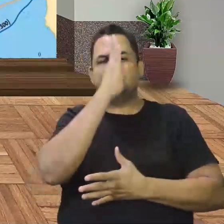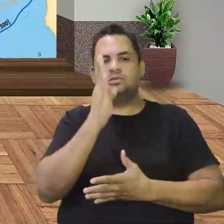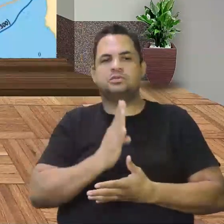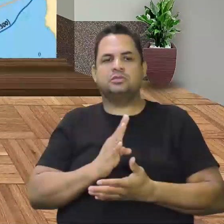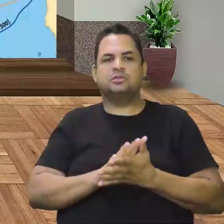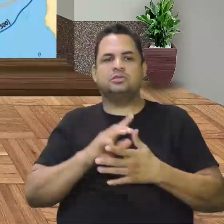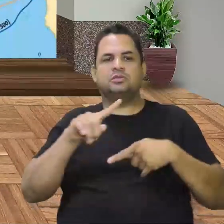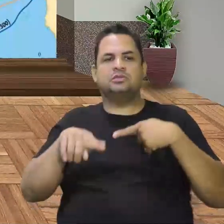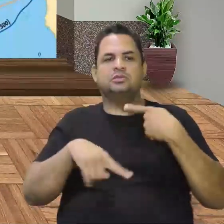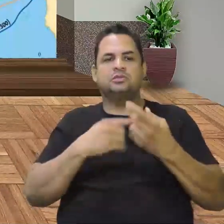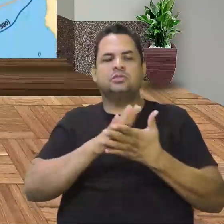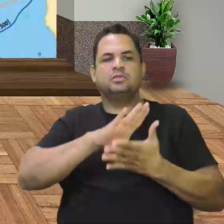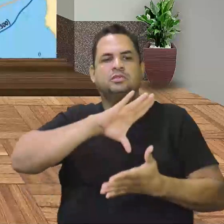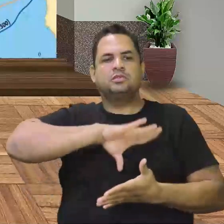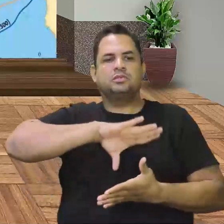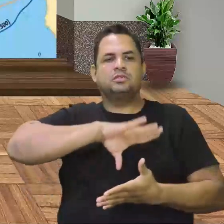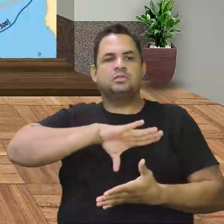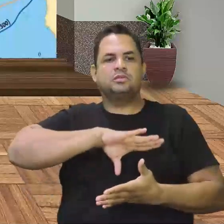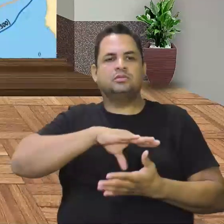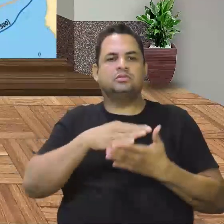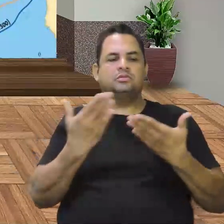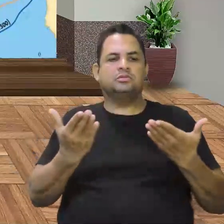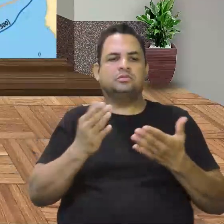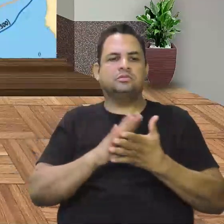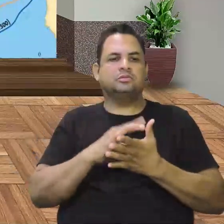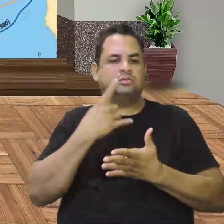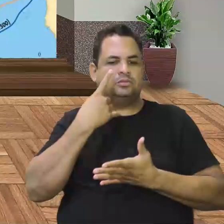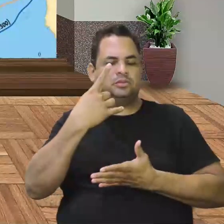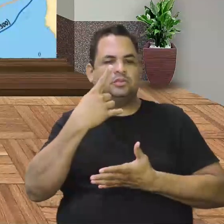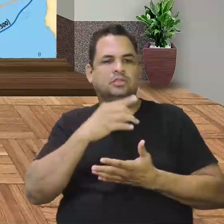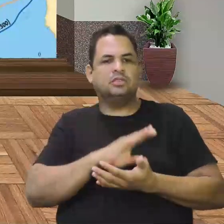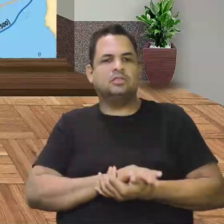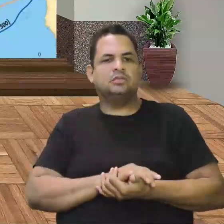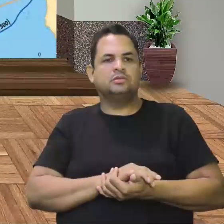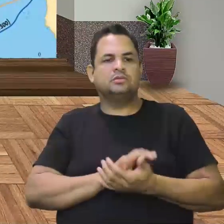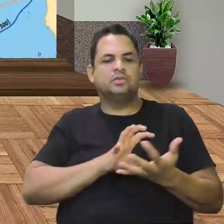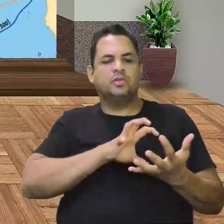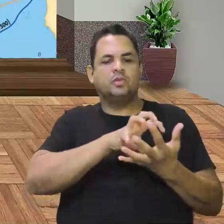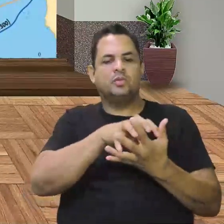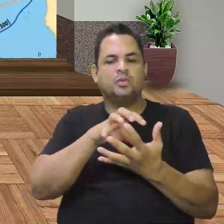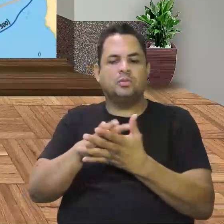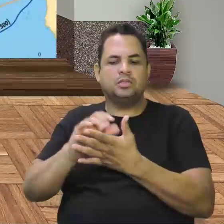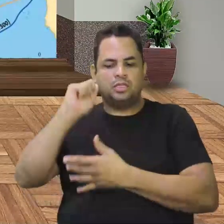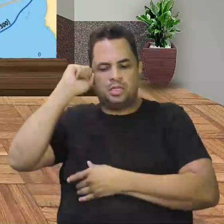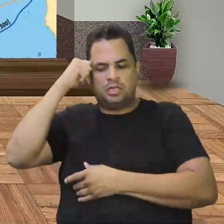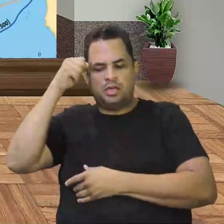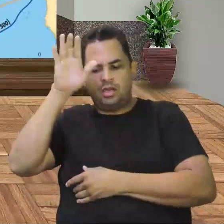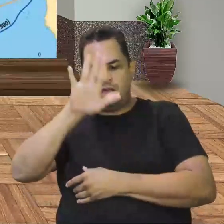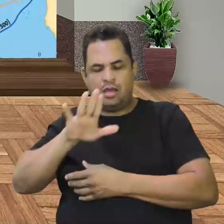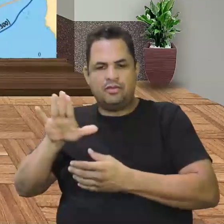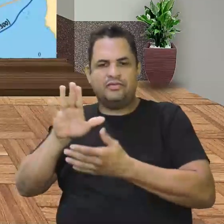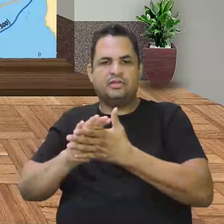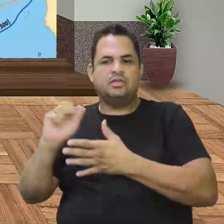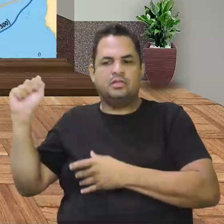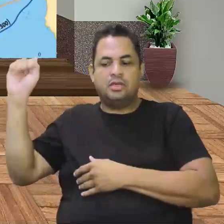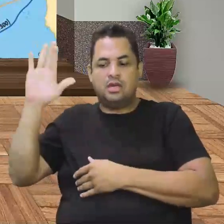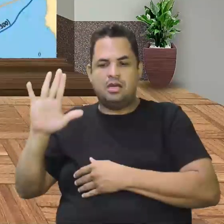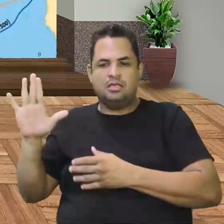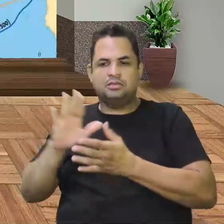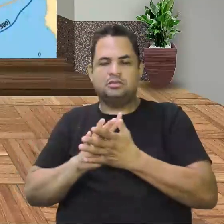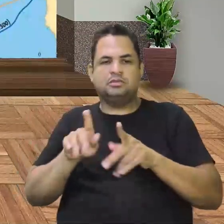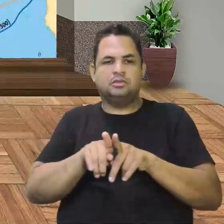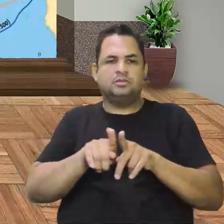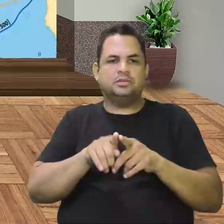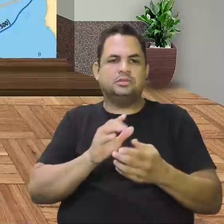Depois os portugueses, nós vamos ver que os portugueses dominaram a África, vão dominar a Ásia, até pelo Tratado de